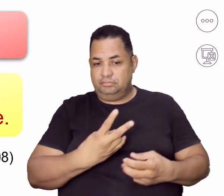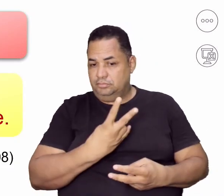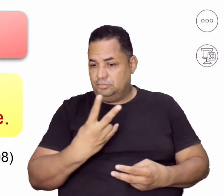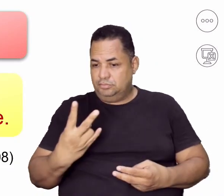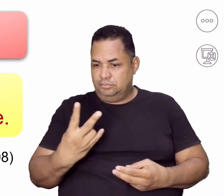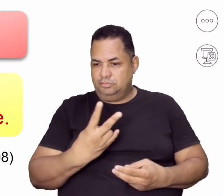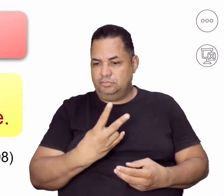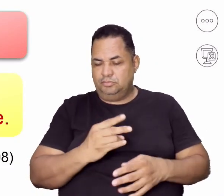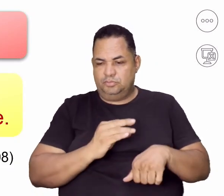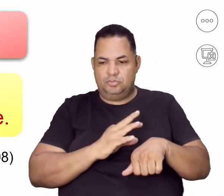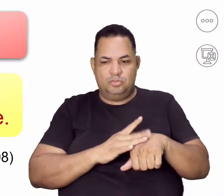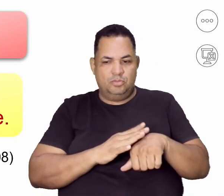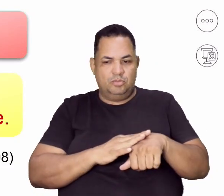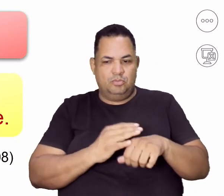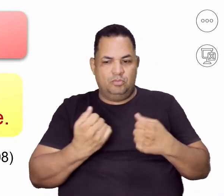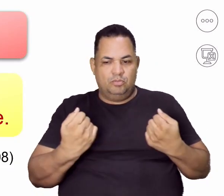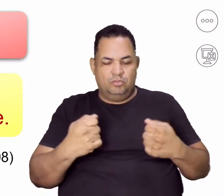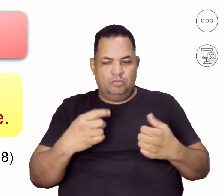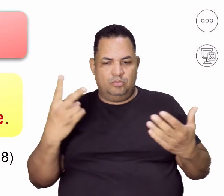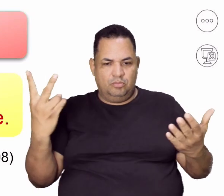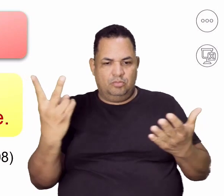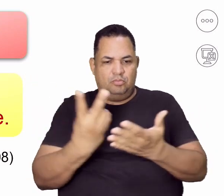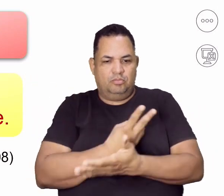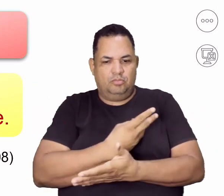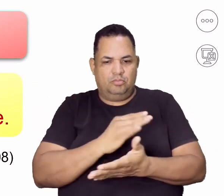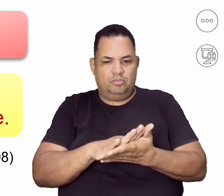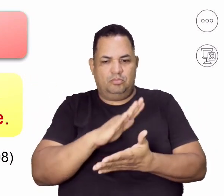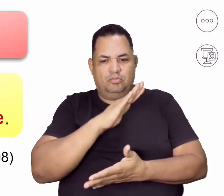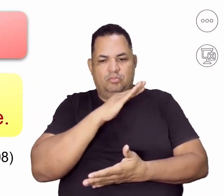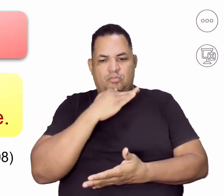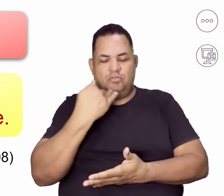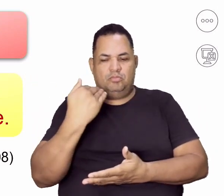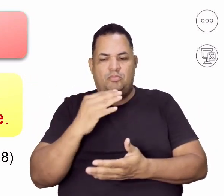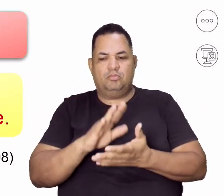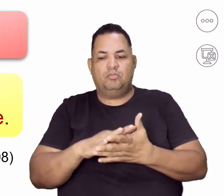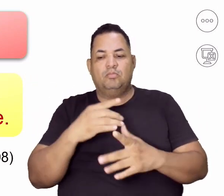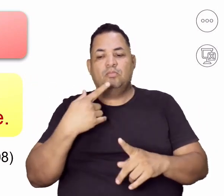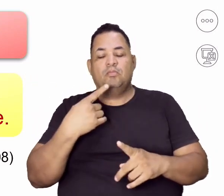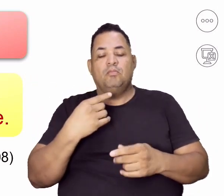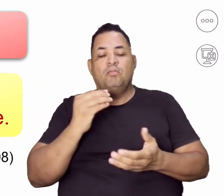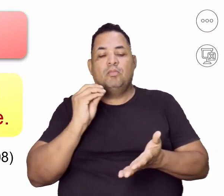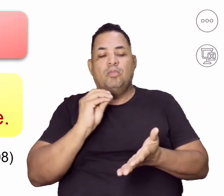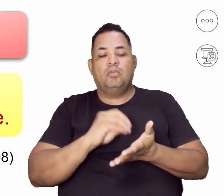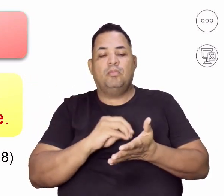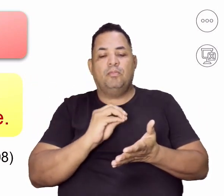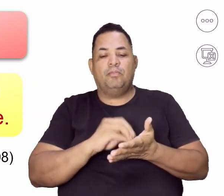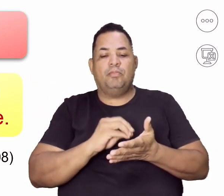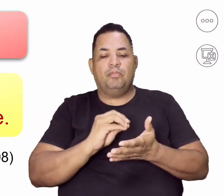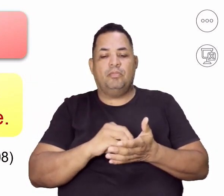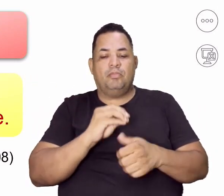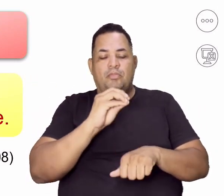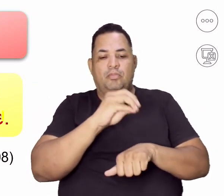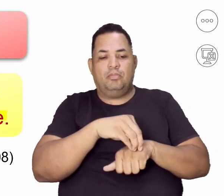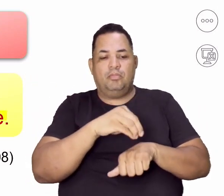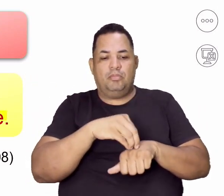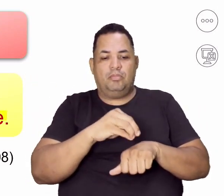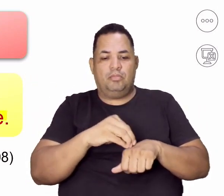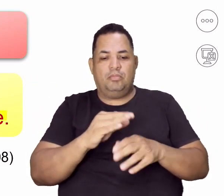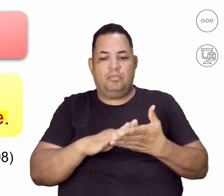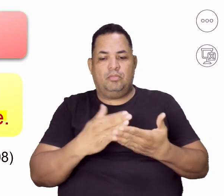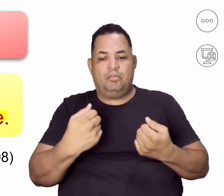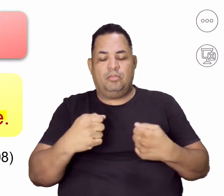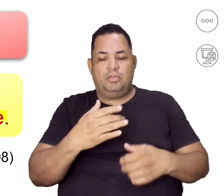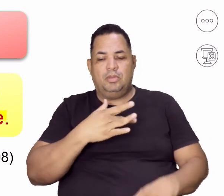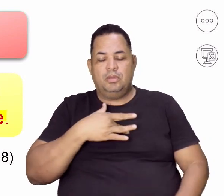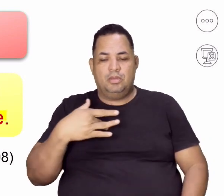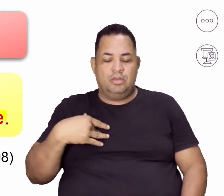quanto a outra podem acarretar aí a morte por desnutrição, carência de alimentos necessários pra